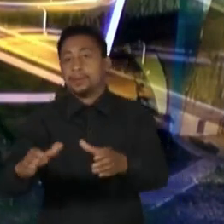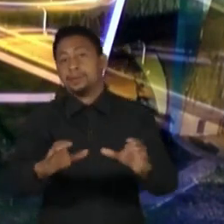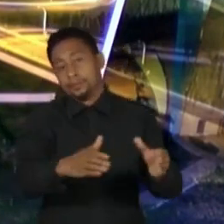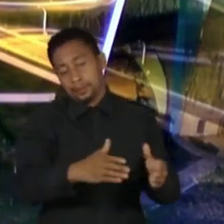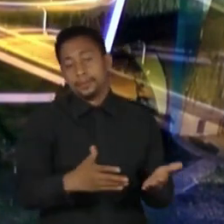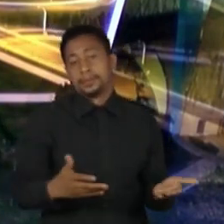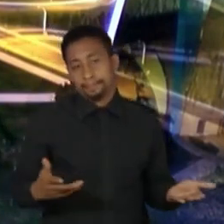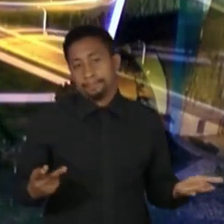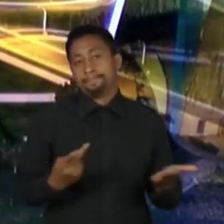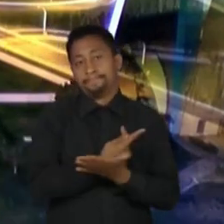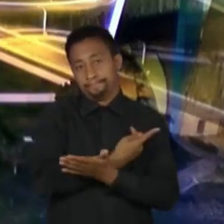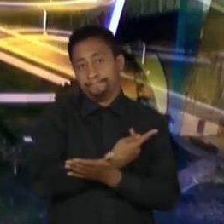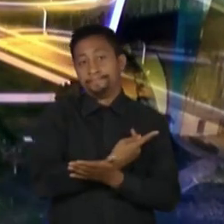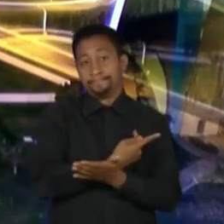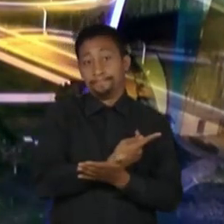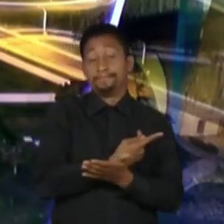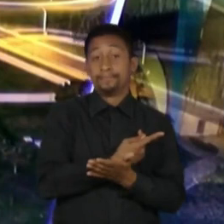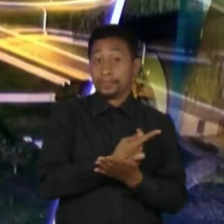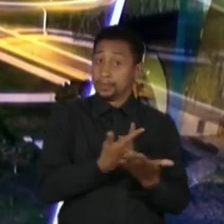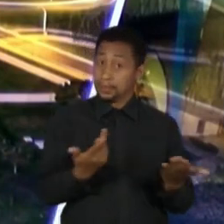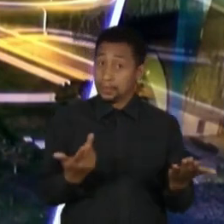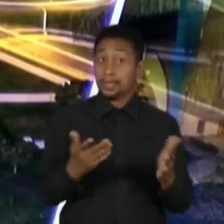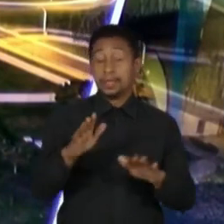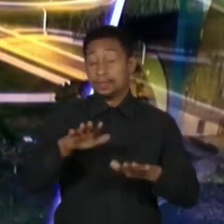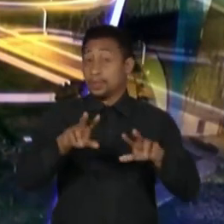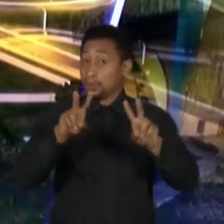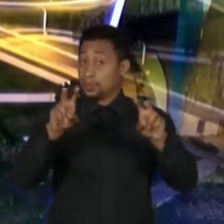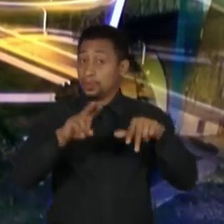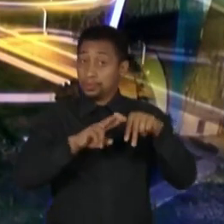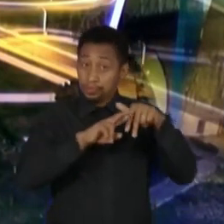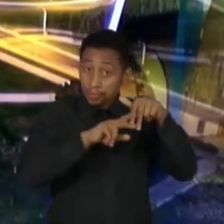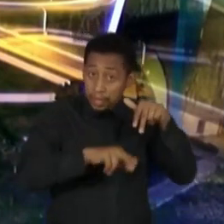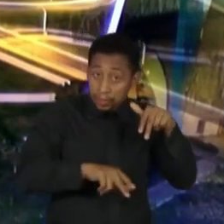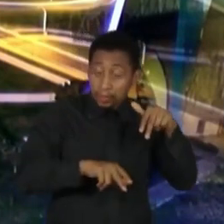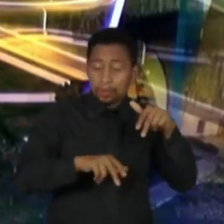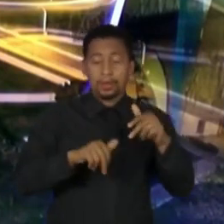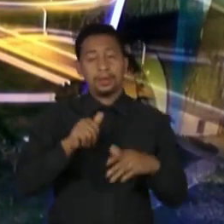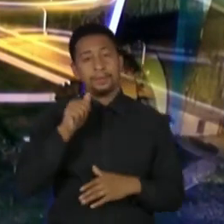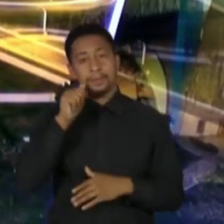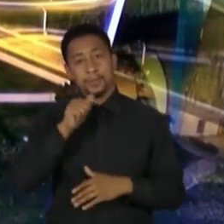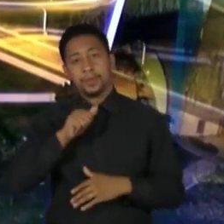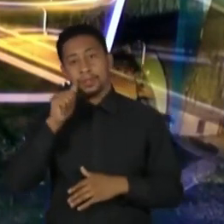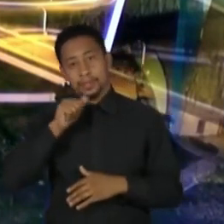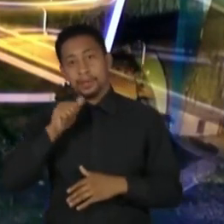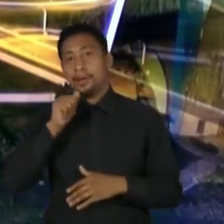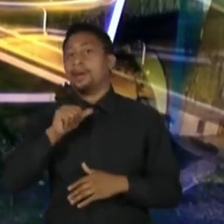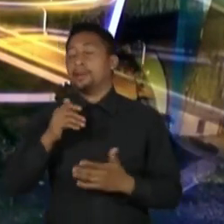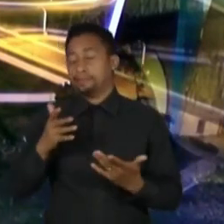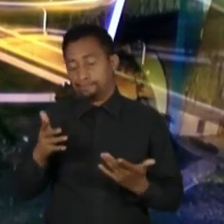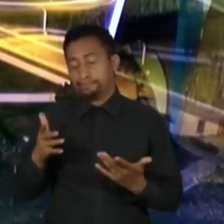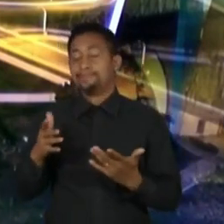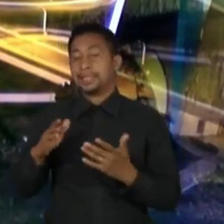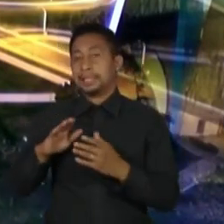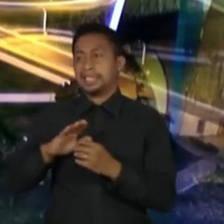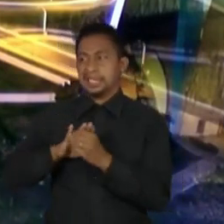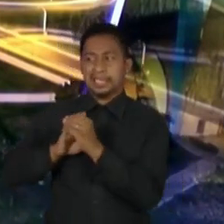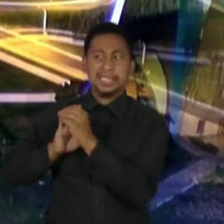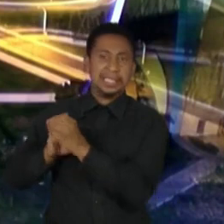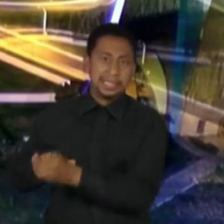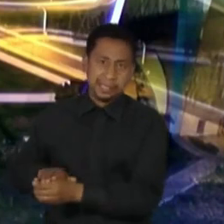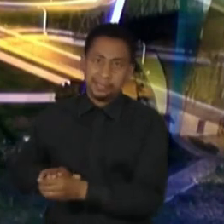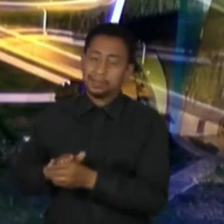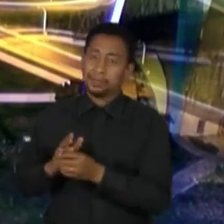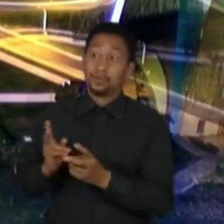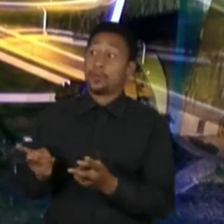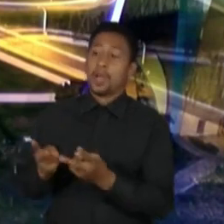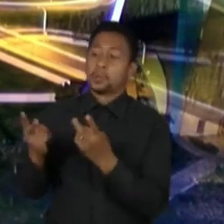tratamos, por exemplo, da questão do gênero, a mulher destratada, desvalorizada, mas